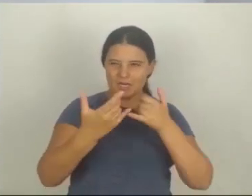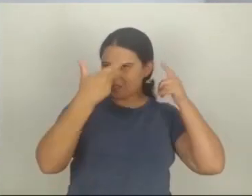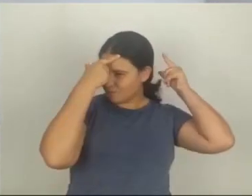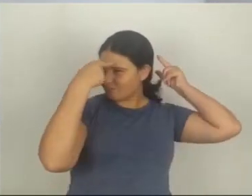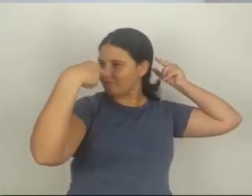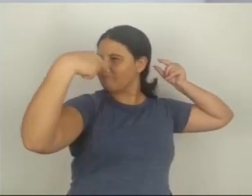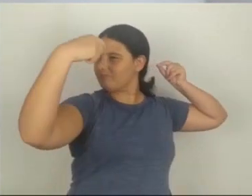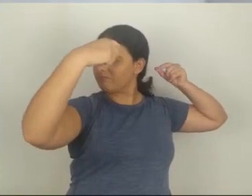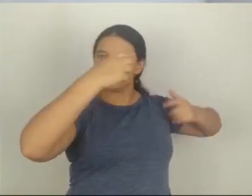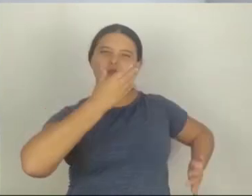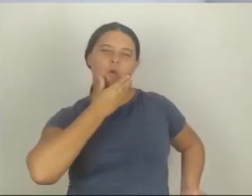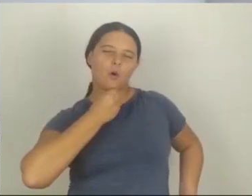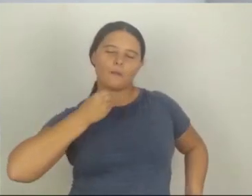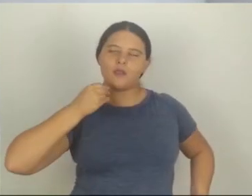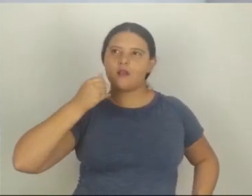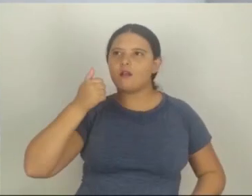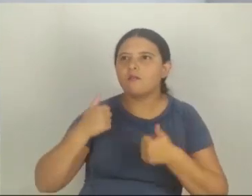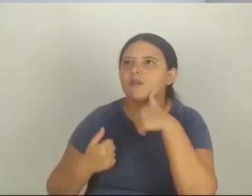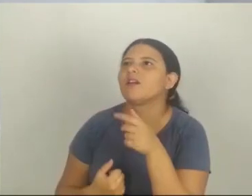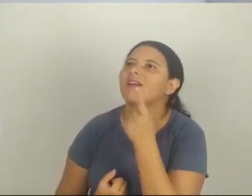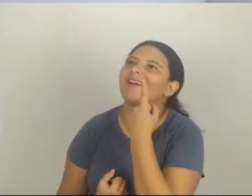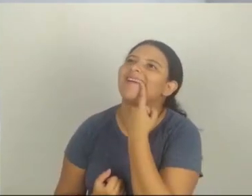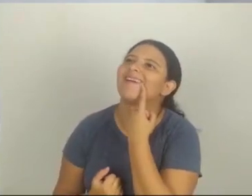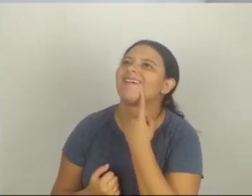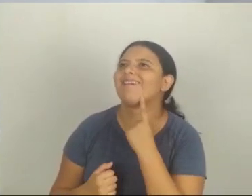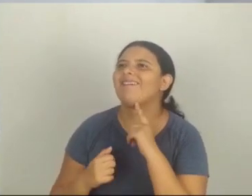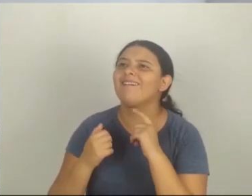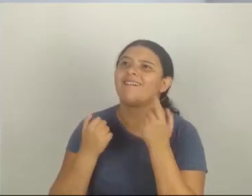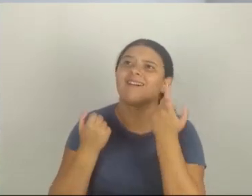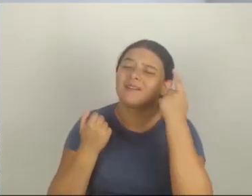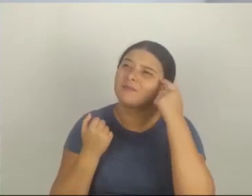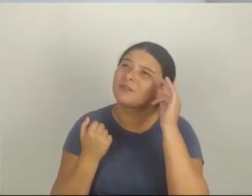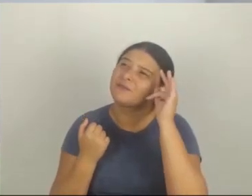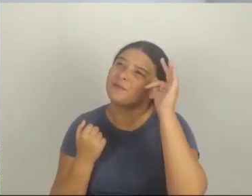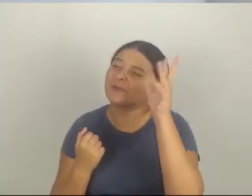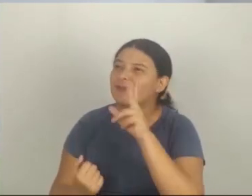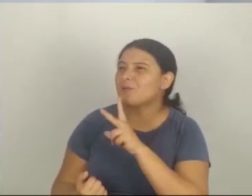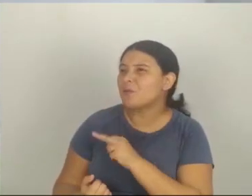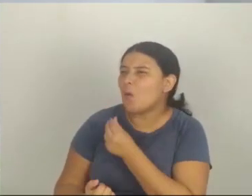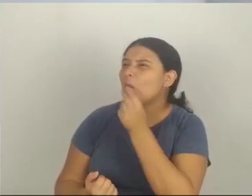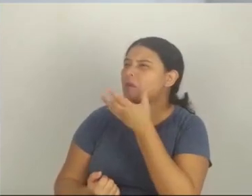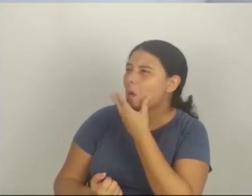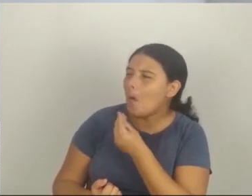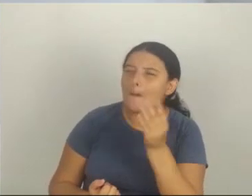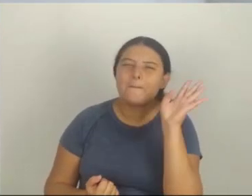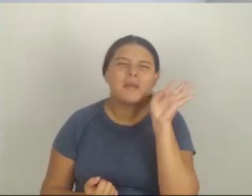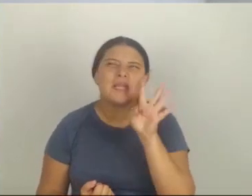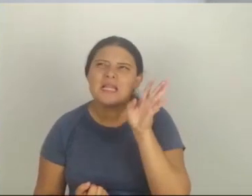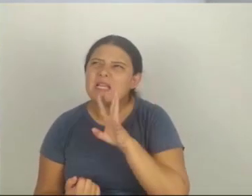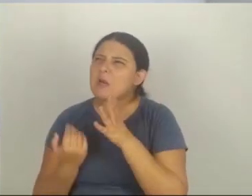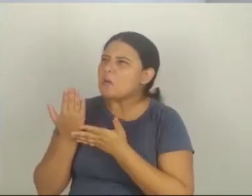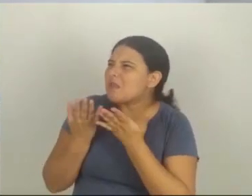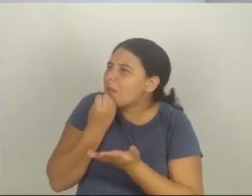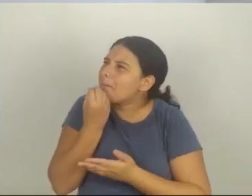Isso é perigoso. Eles deixam a mulher caidinha, esperançosa, né? Ela pensa, nossa, que cara legal, ele me